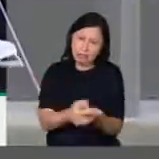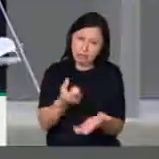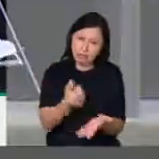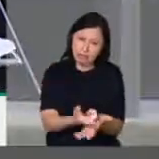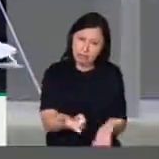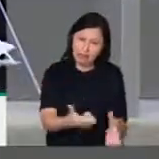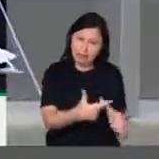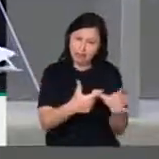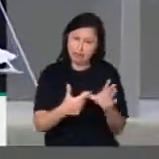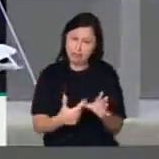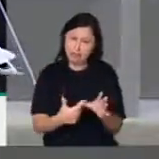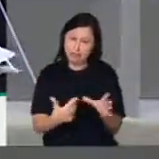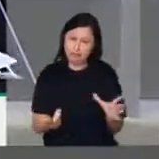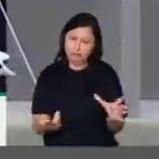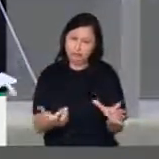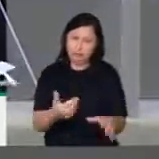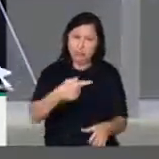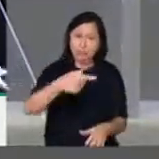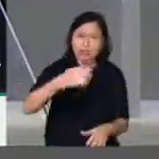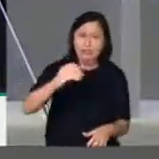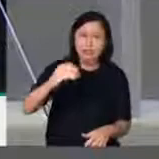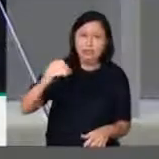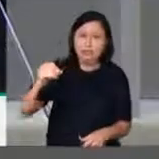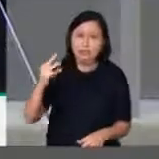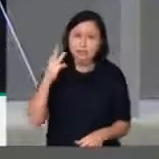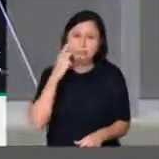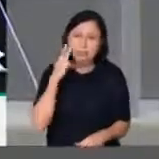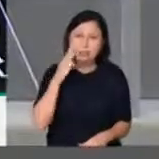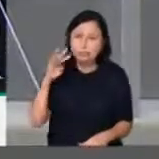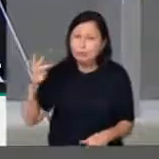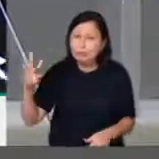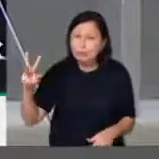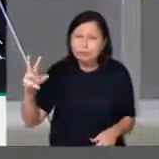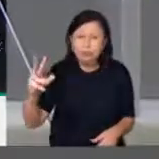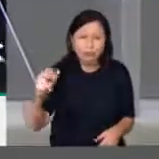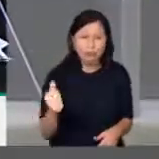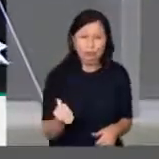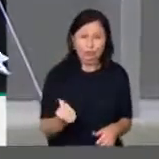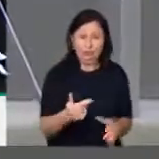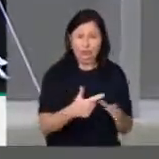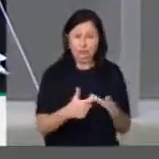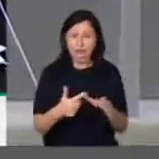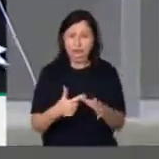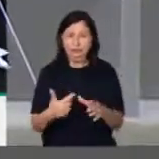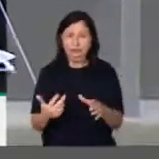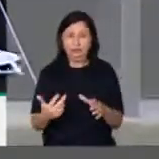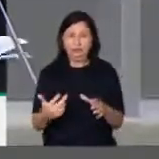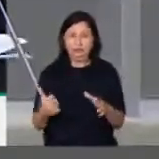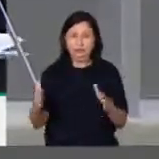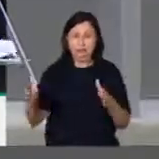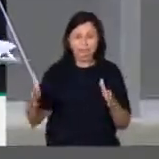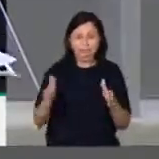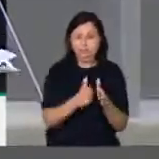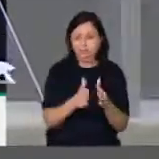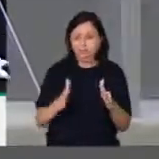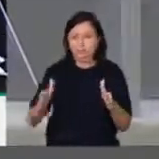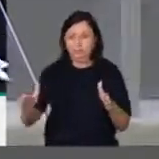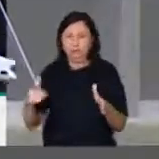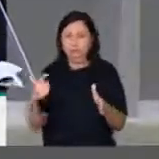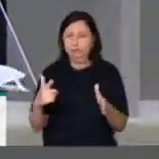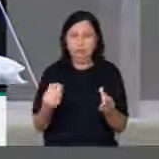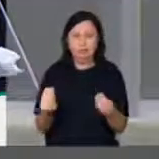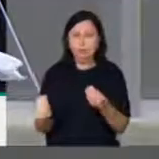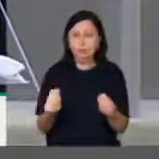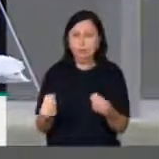três folhas e todas as despesas correntes. Não tem como pagar. Para chegar a esse